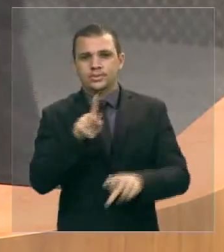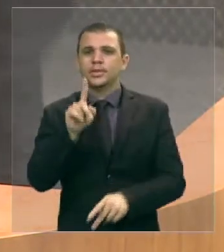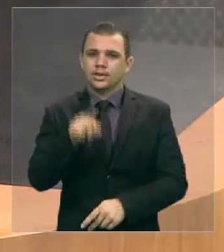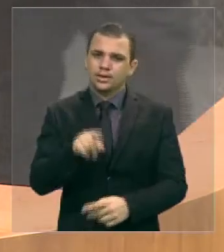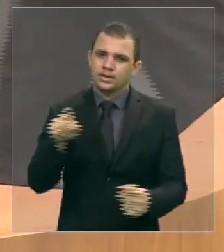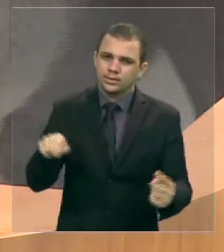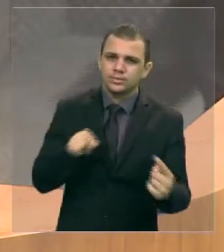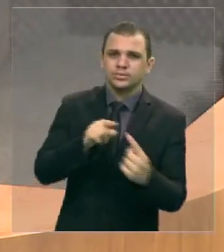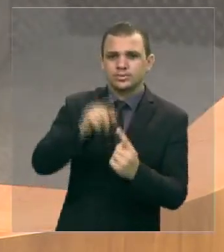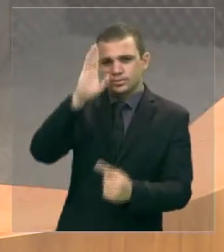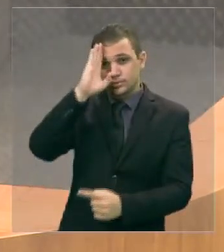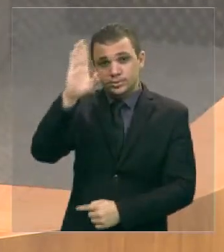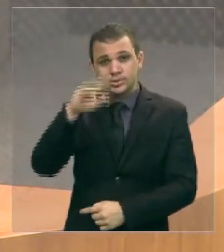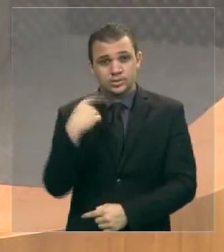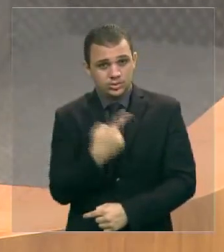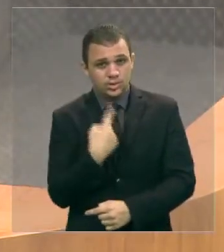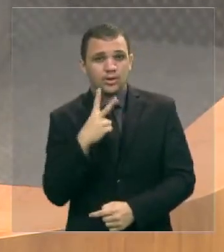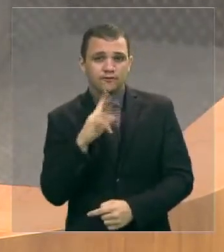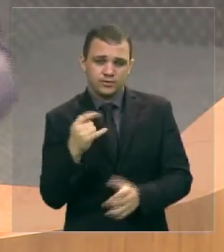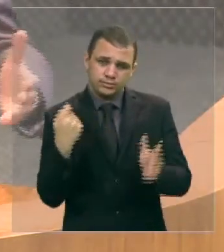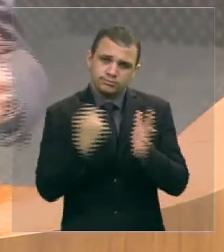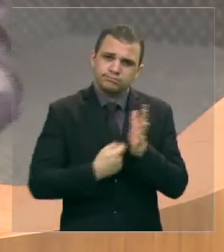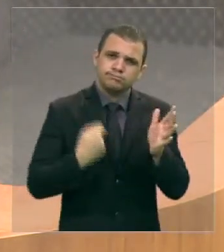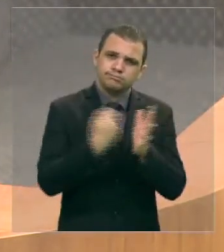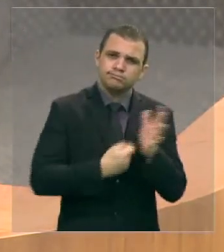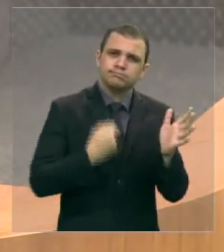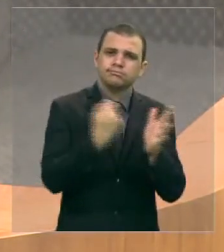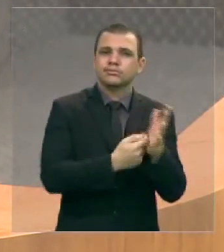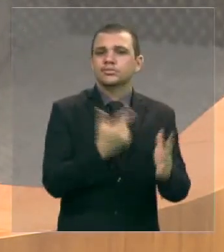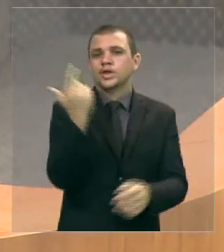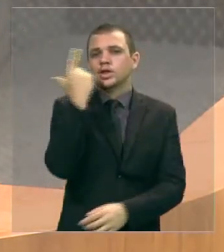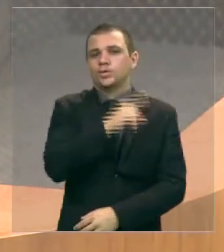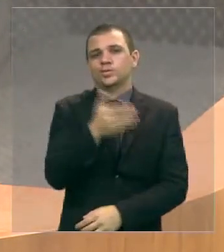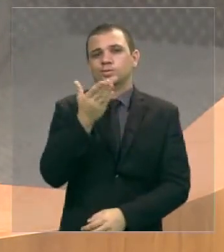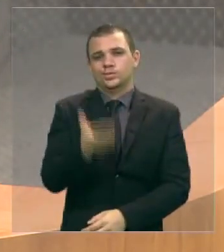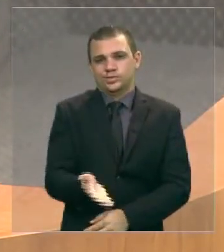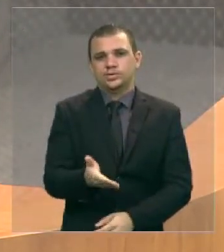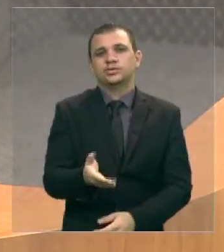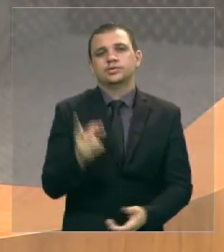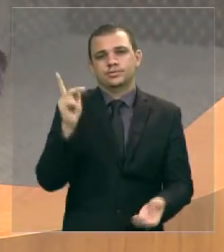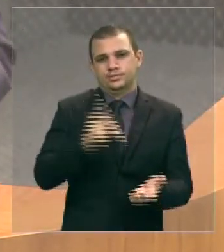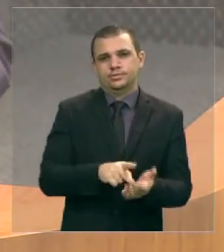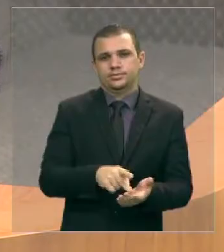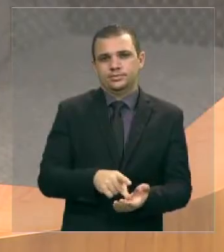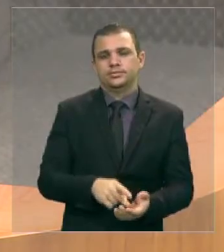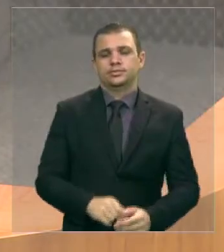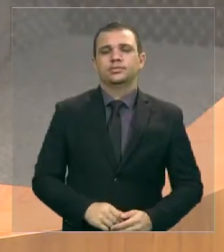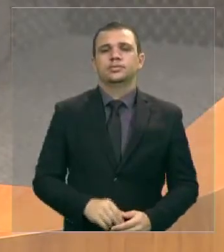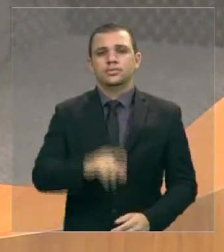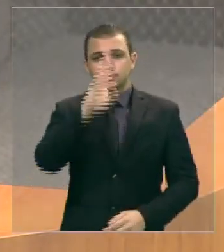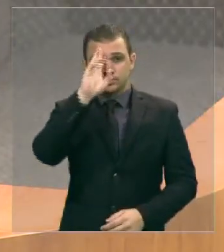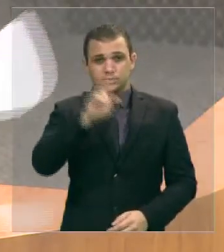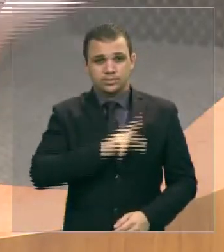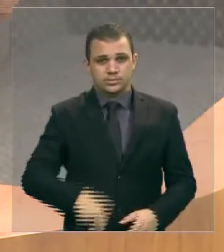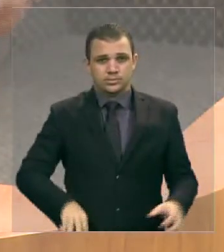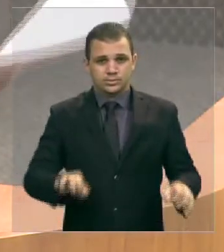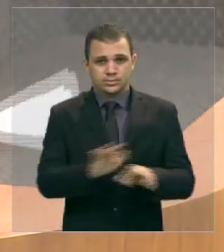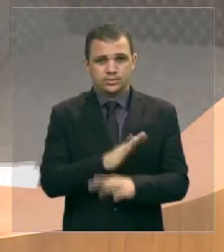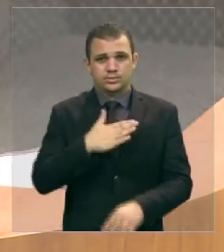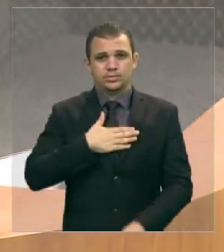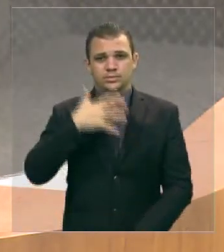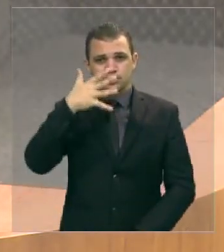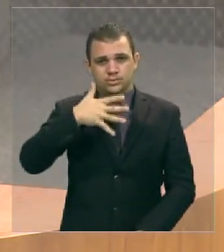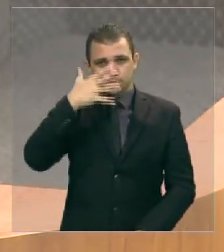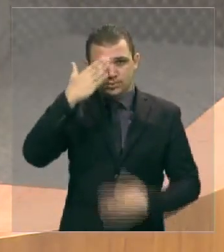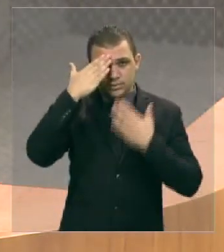e nós vamos lutar com todas as forças para que se transforme numa realidade senhor presidente eram essas minhas palavras